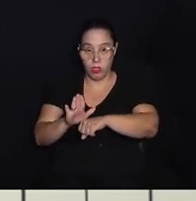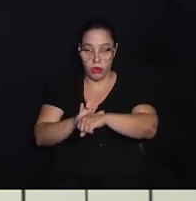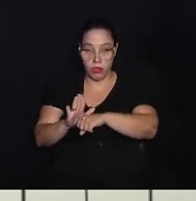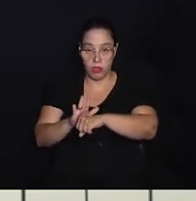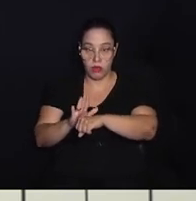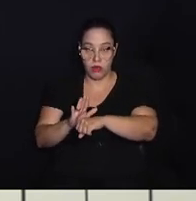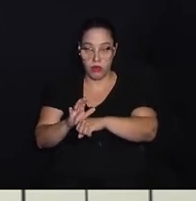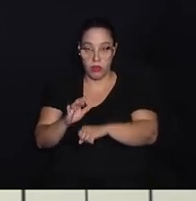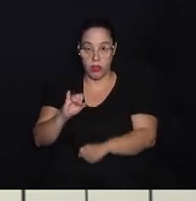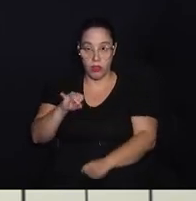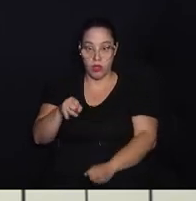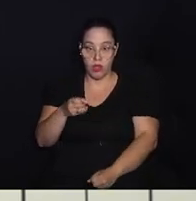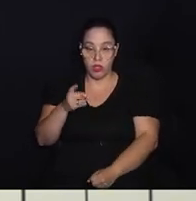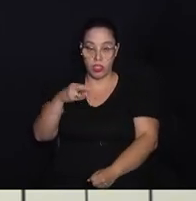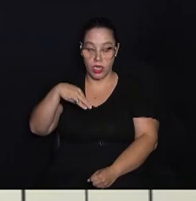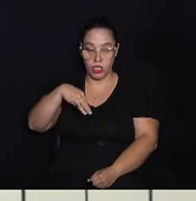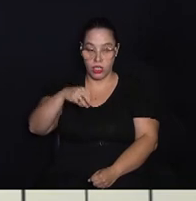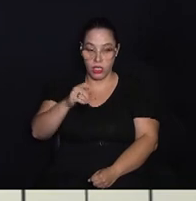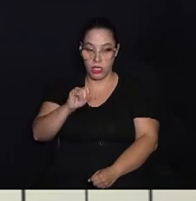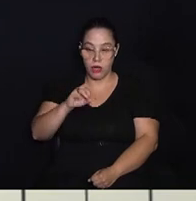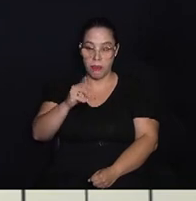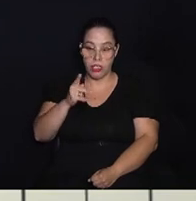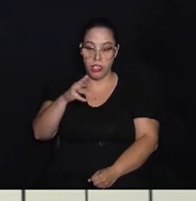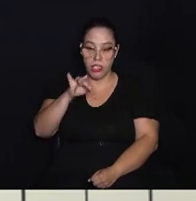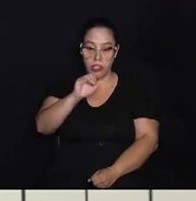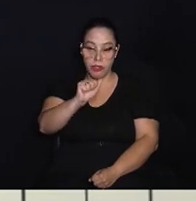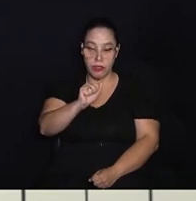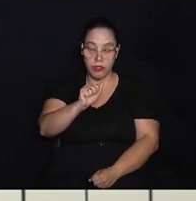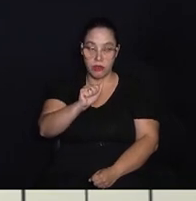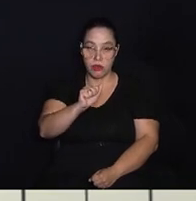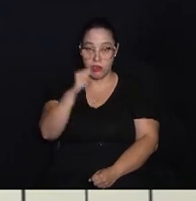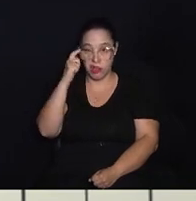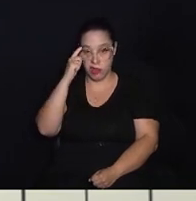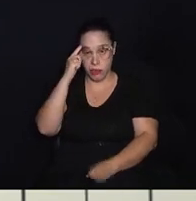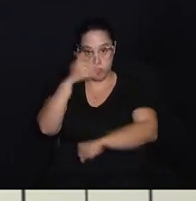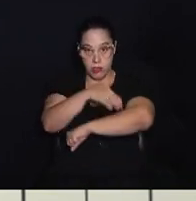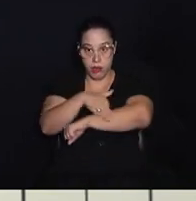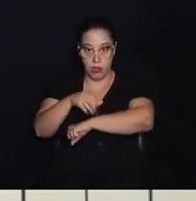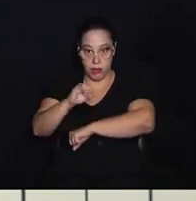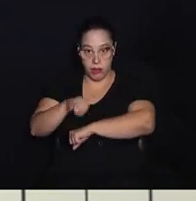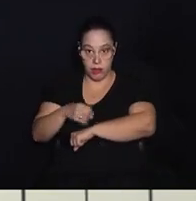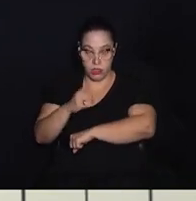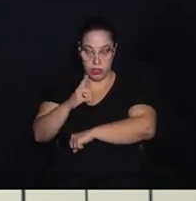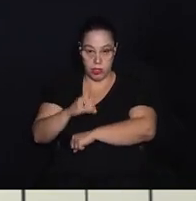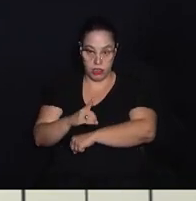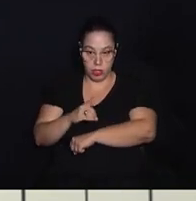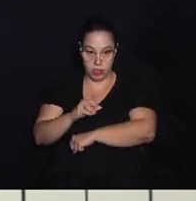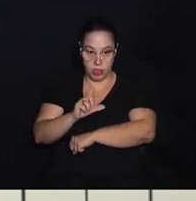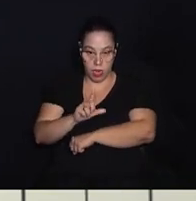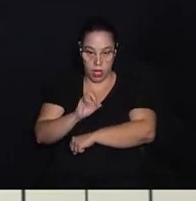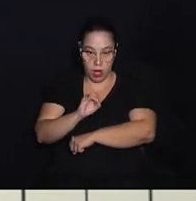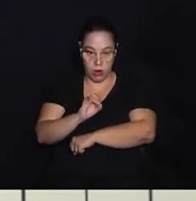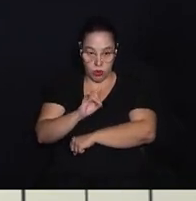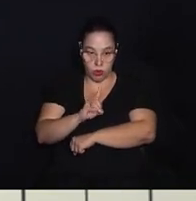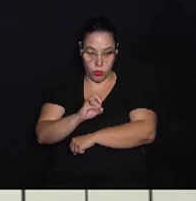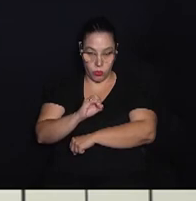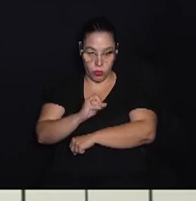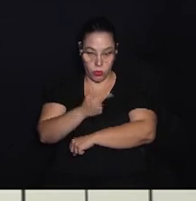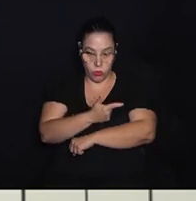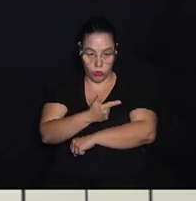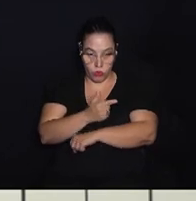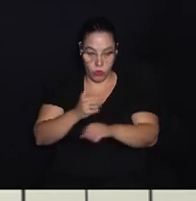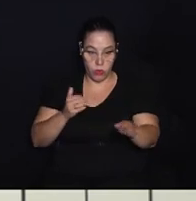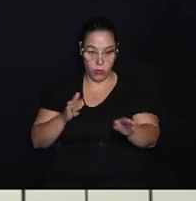que fica no Jardim Ipausurama, e no Ion Residência, no Jardim do Lago 2, próximo ao Campinas Shopping. São